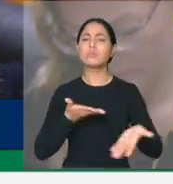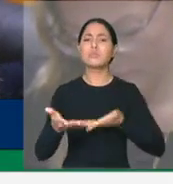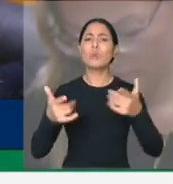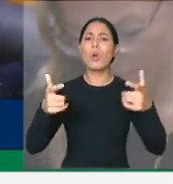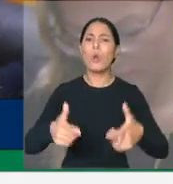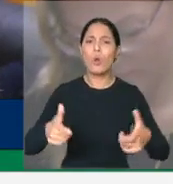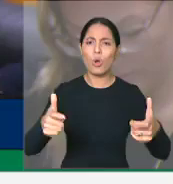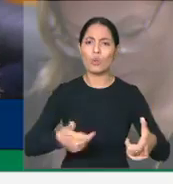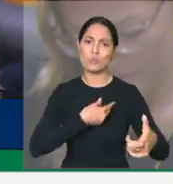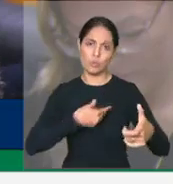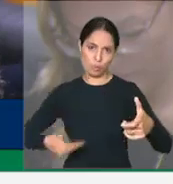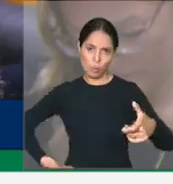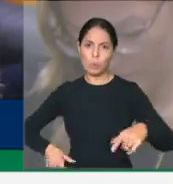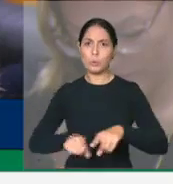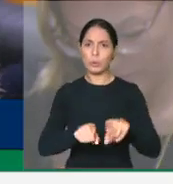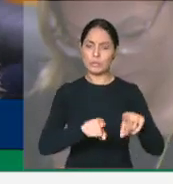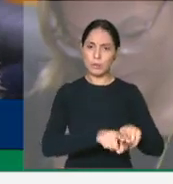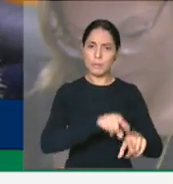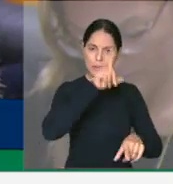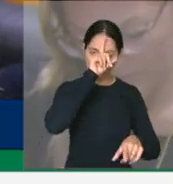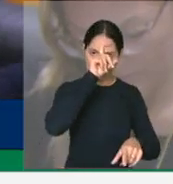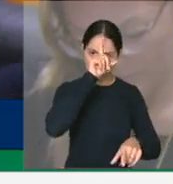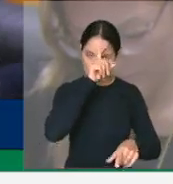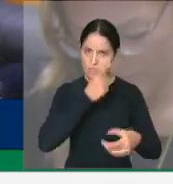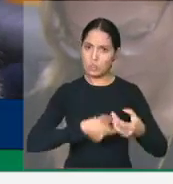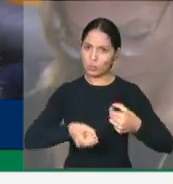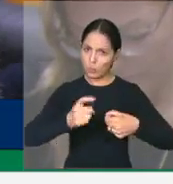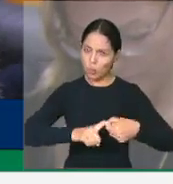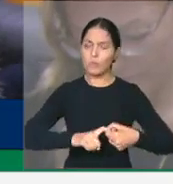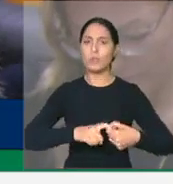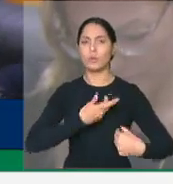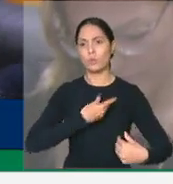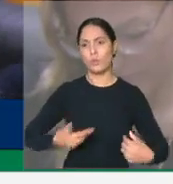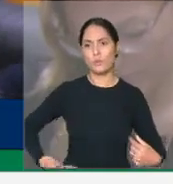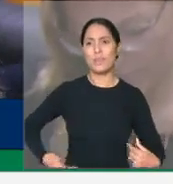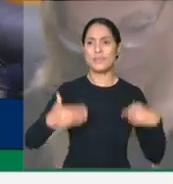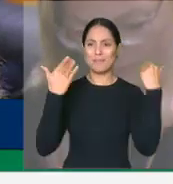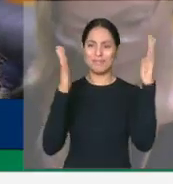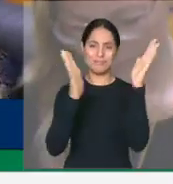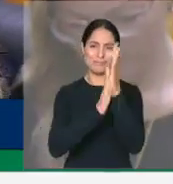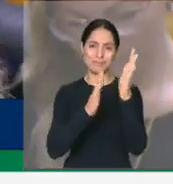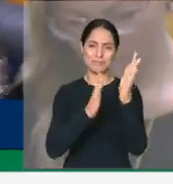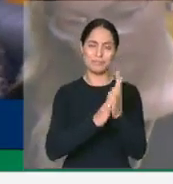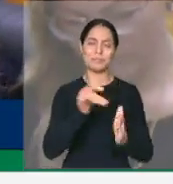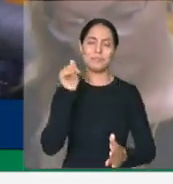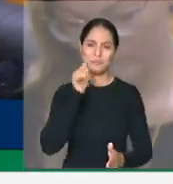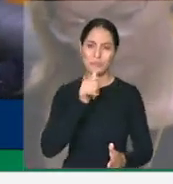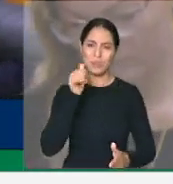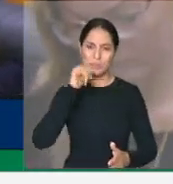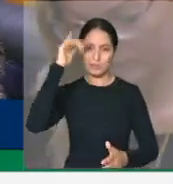conveniadas. Parabéns pela sensibilidade com as mulheres brasileiras, presidente. Muito obrigada.